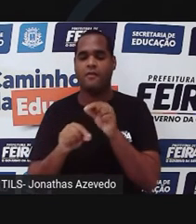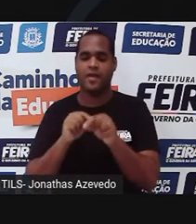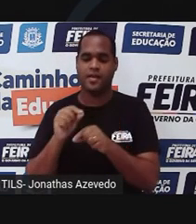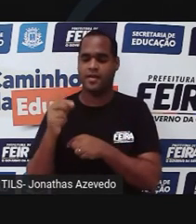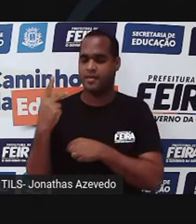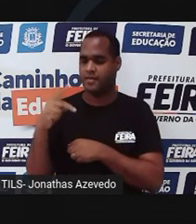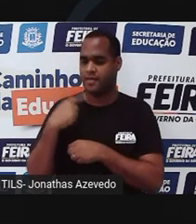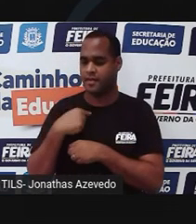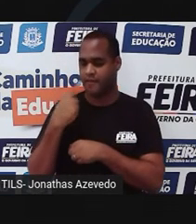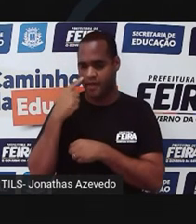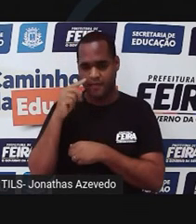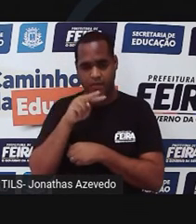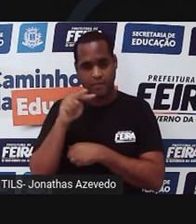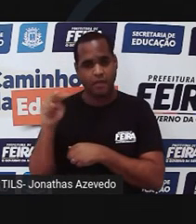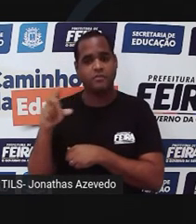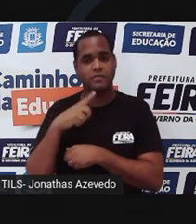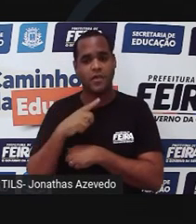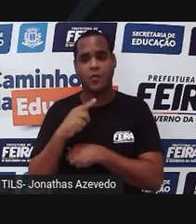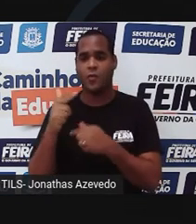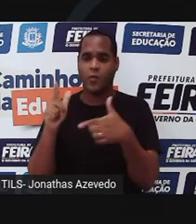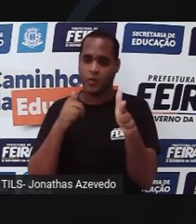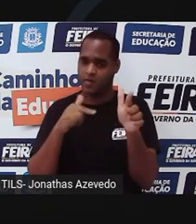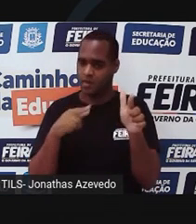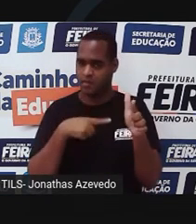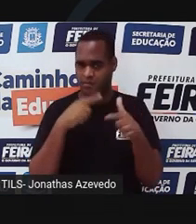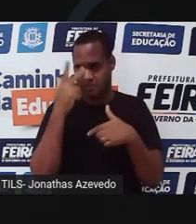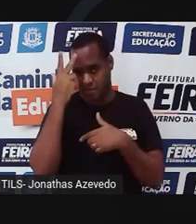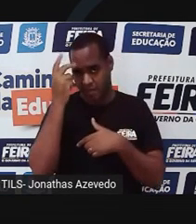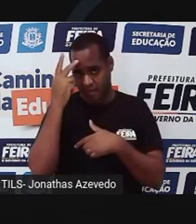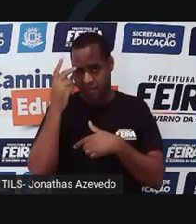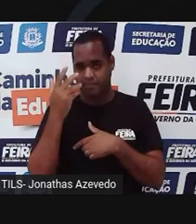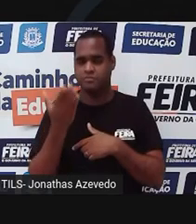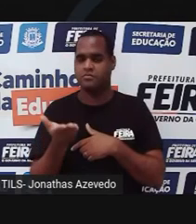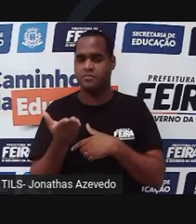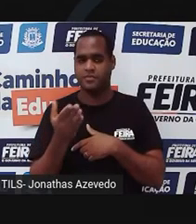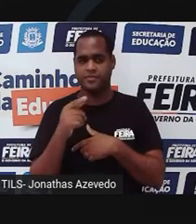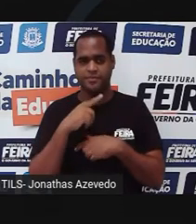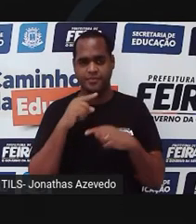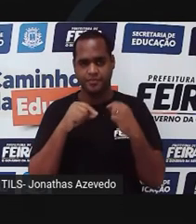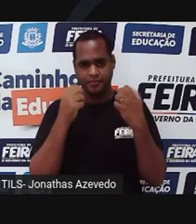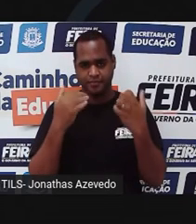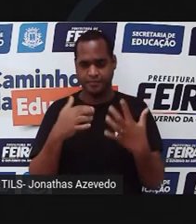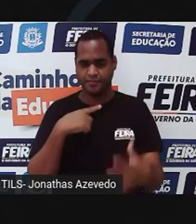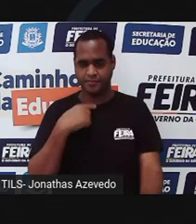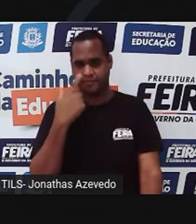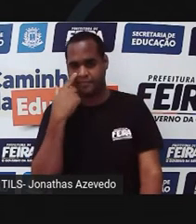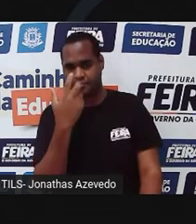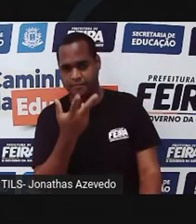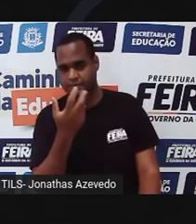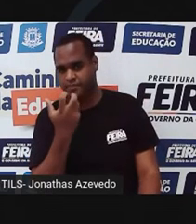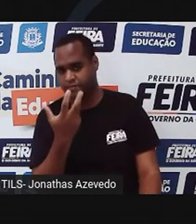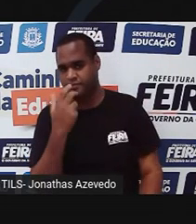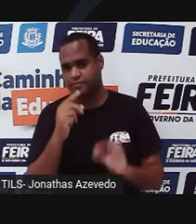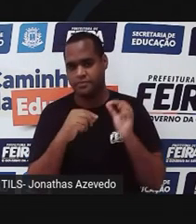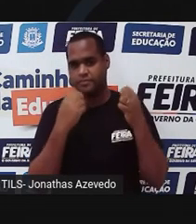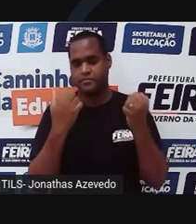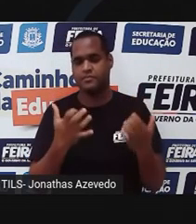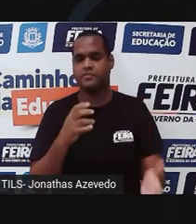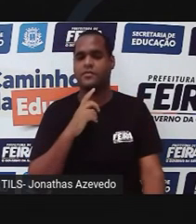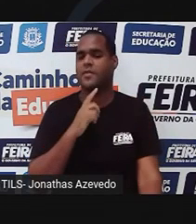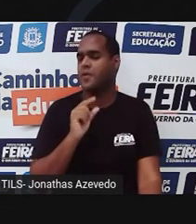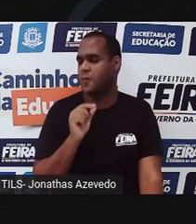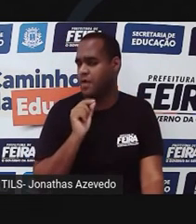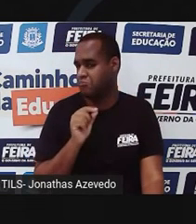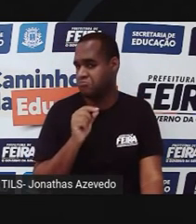o distúrbio visual de um outro que seja normal. Você tem na percepção, quando você tem